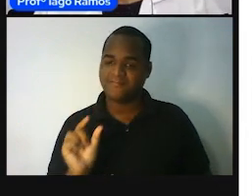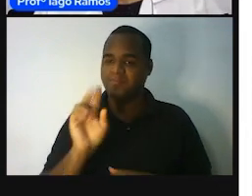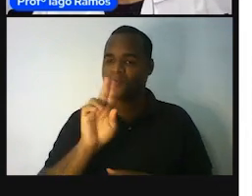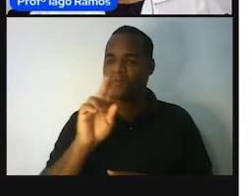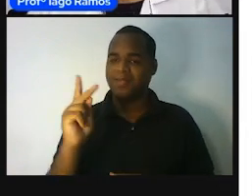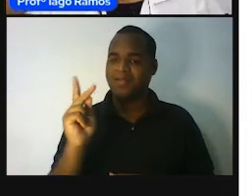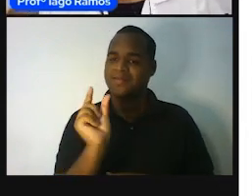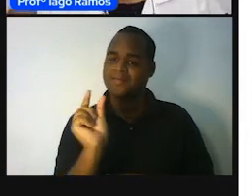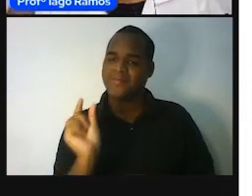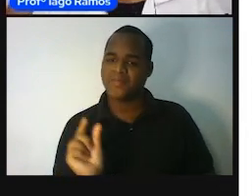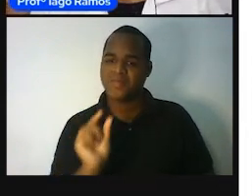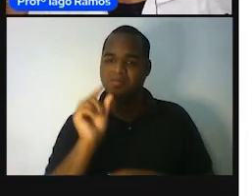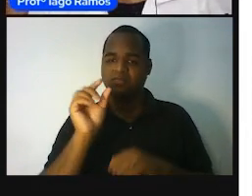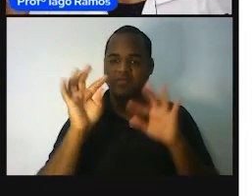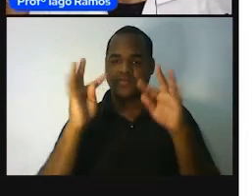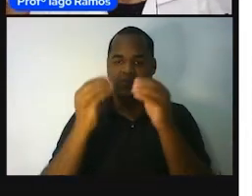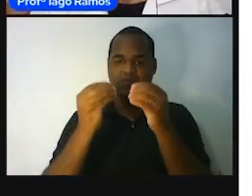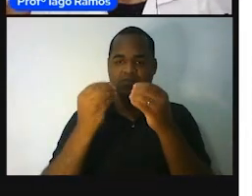tem